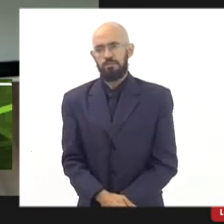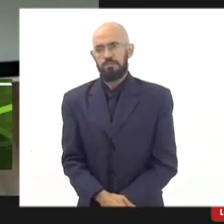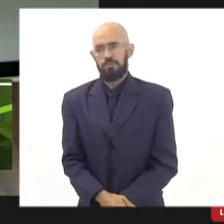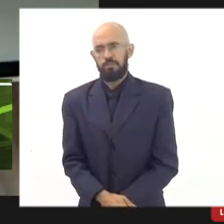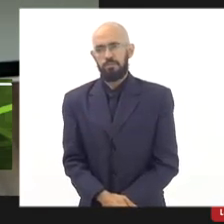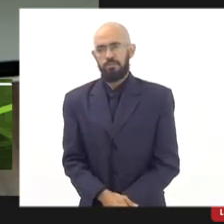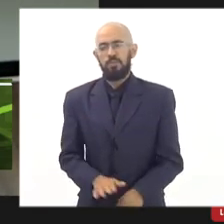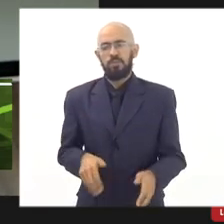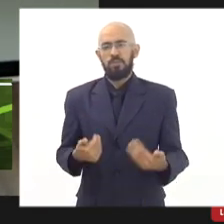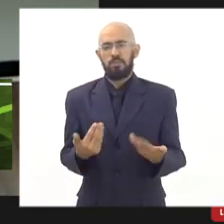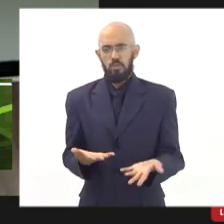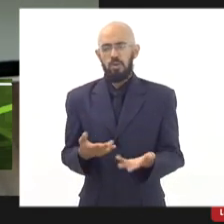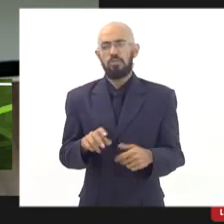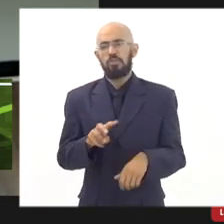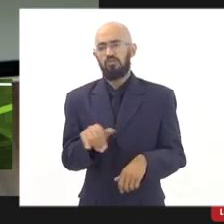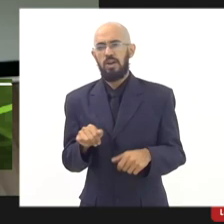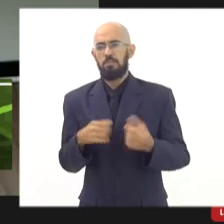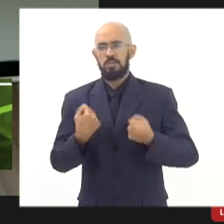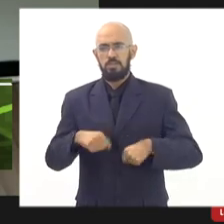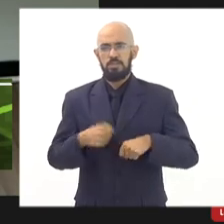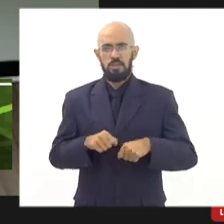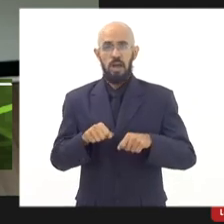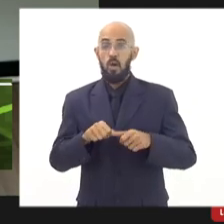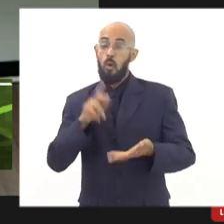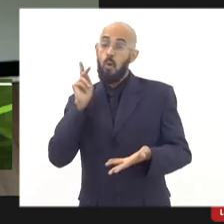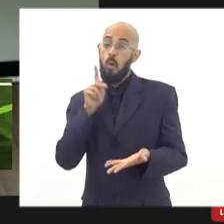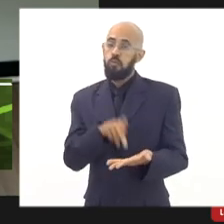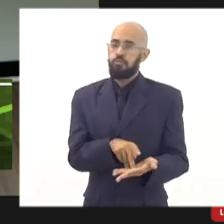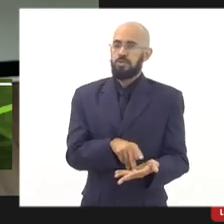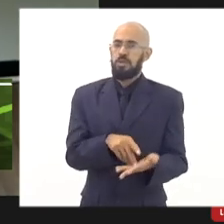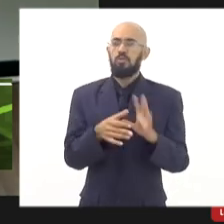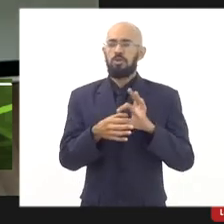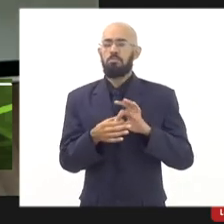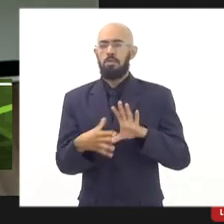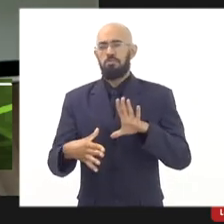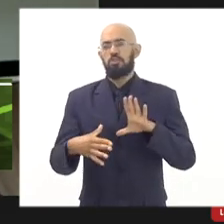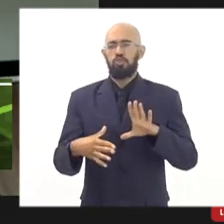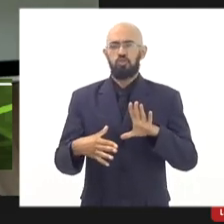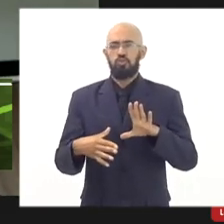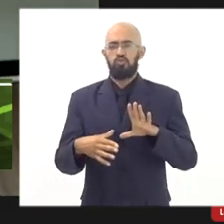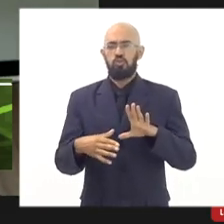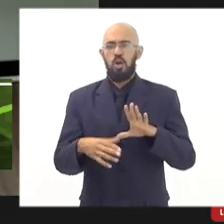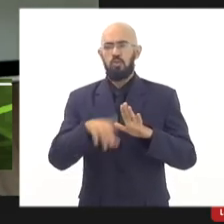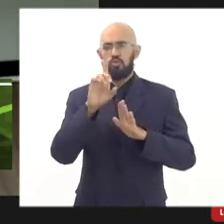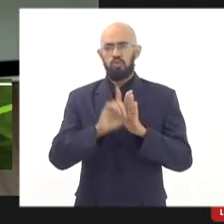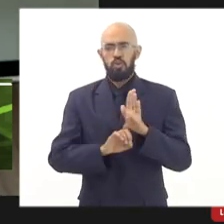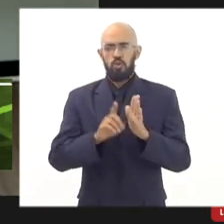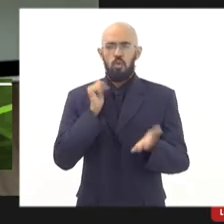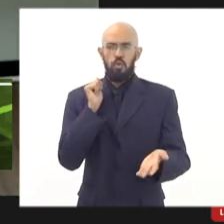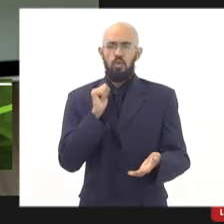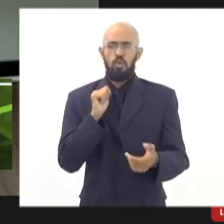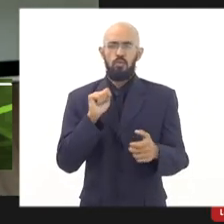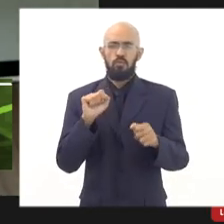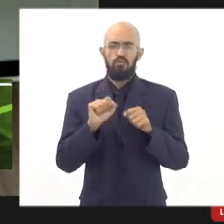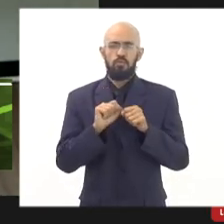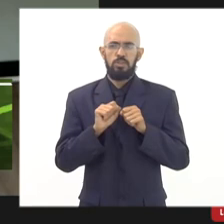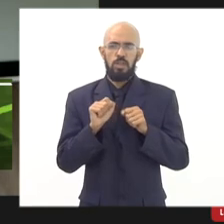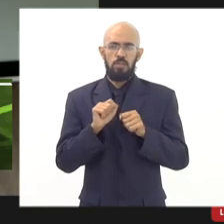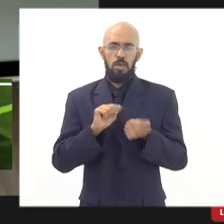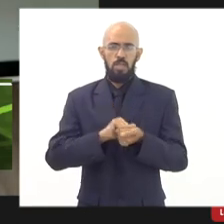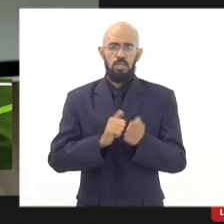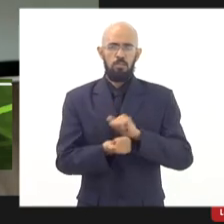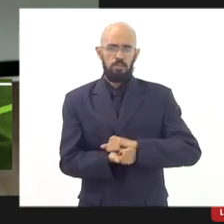Então, gente vai ter que oficialmente ser permitido ao diretor fazer uma